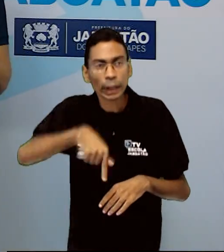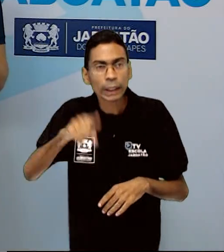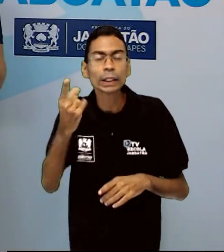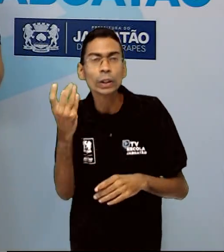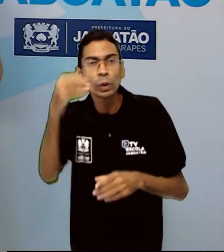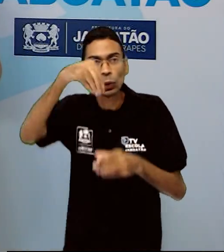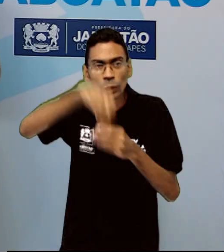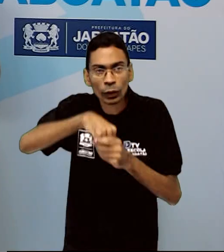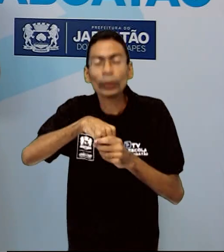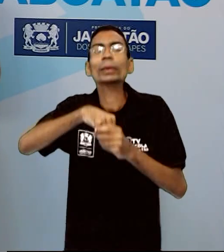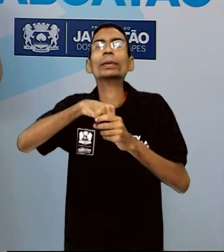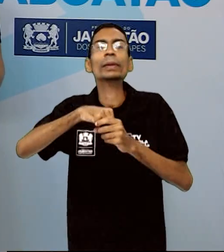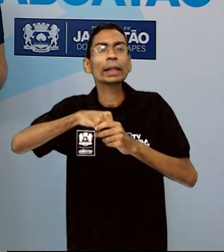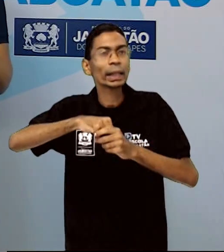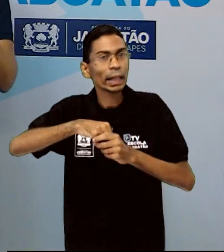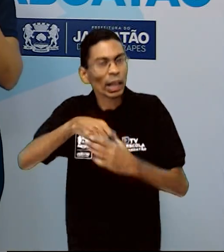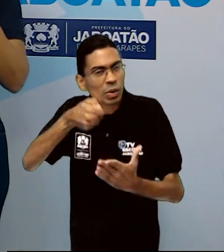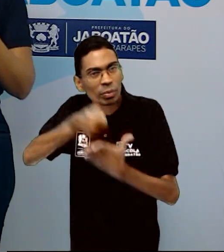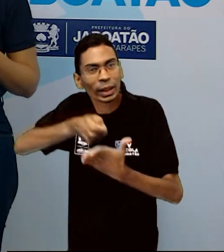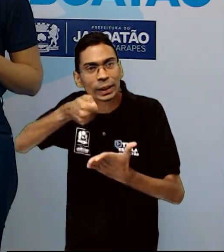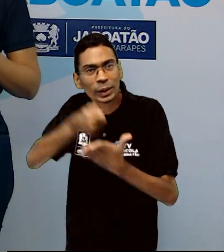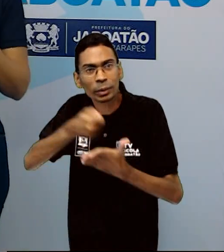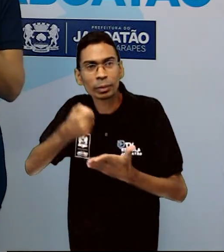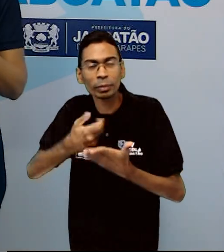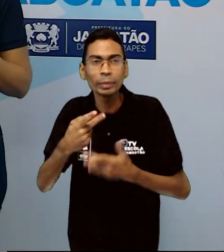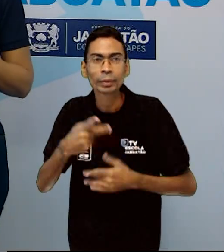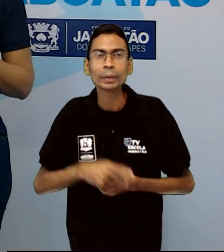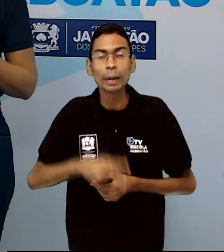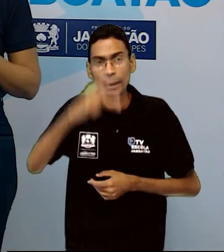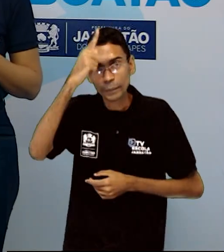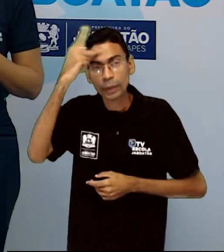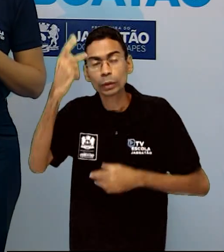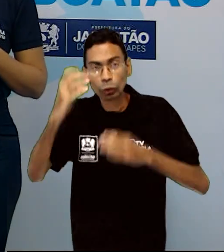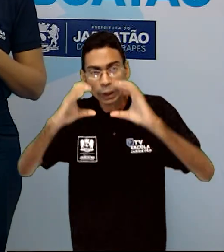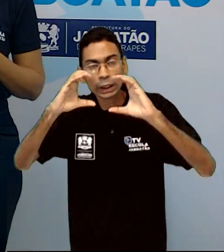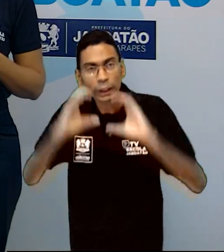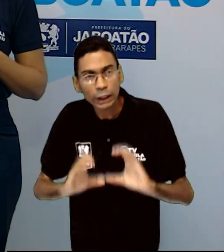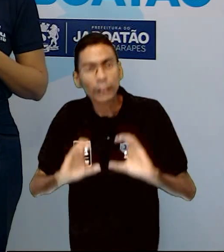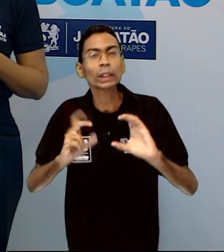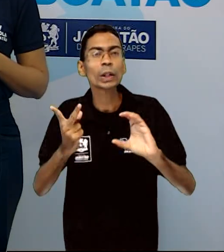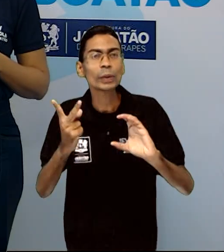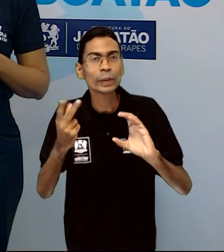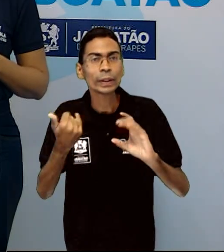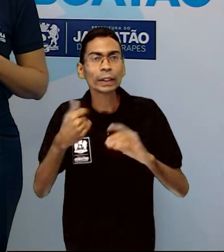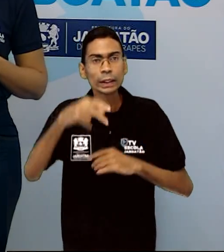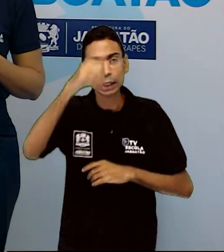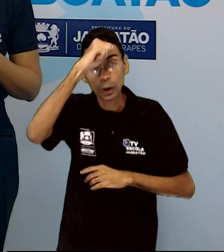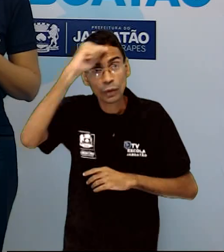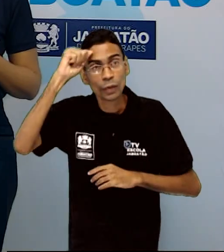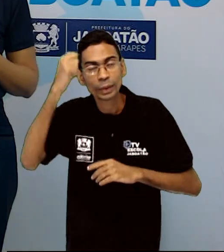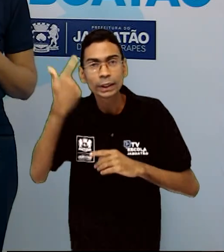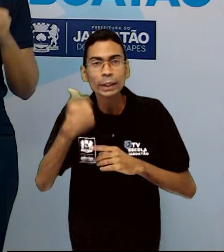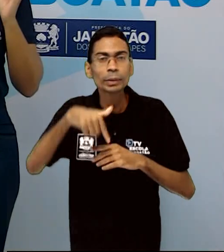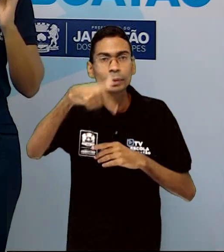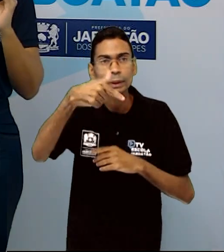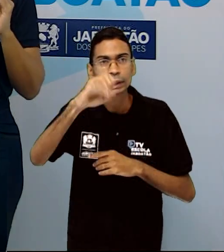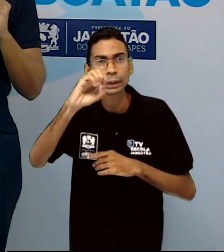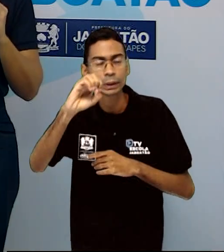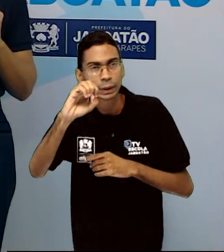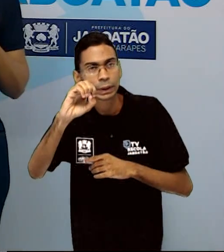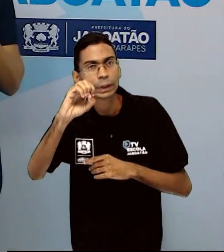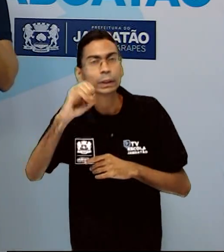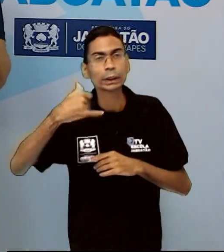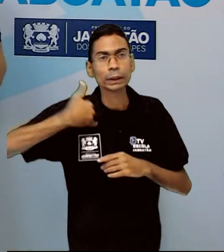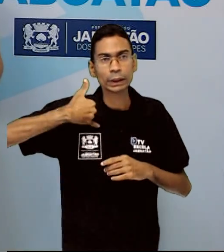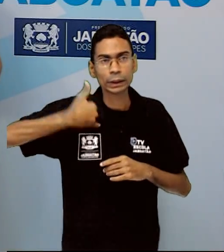alfabetizados maiores de 18 anos e menores de 70 anos de idade. Então, aqui no